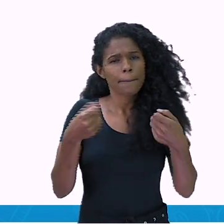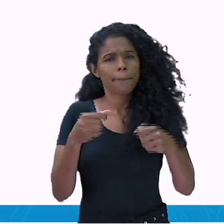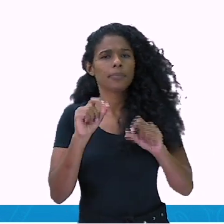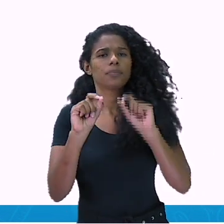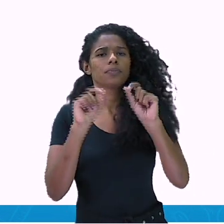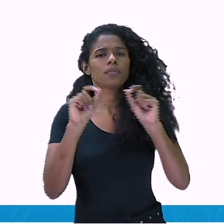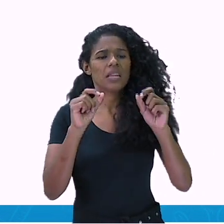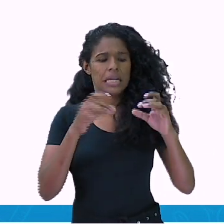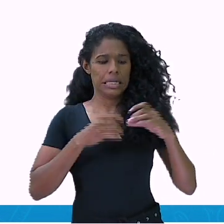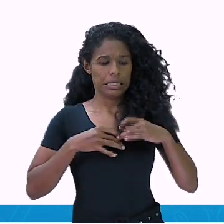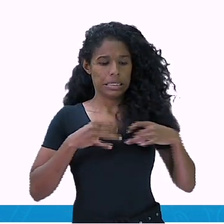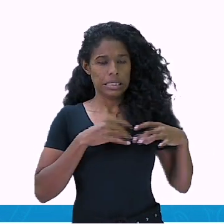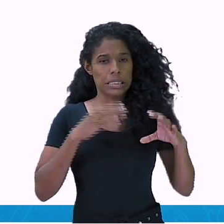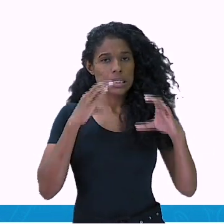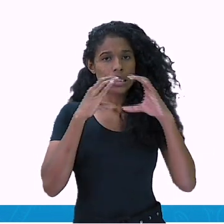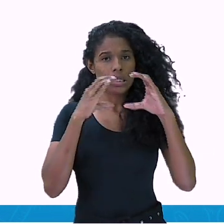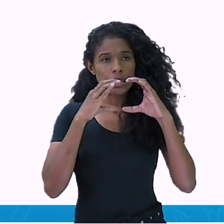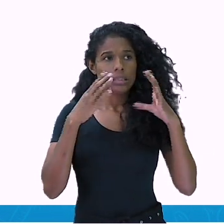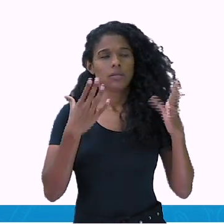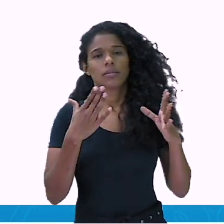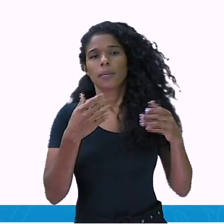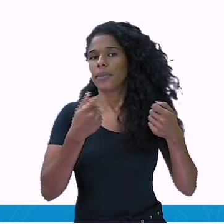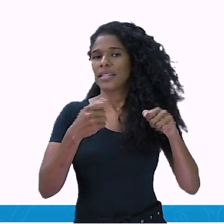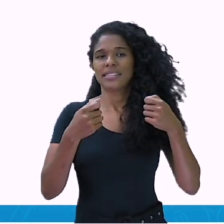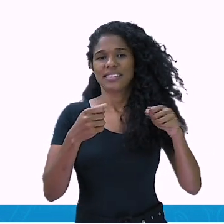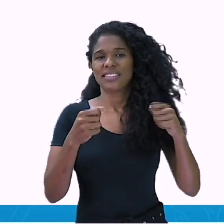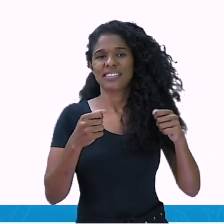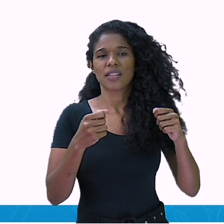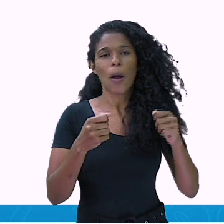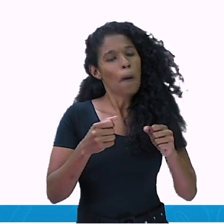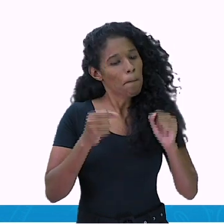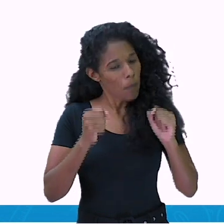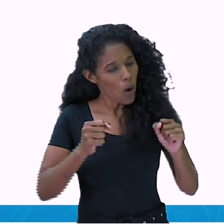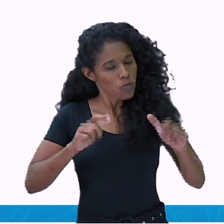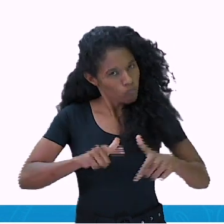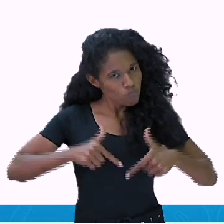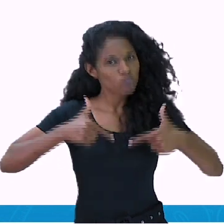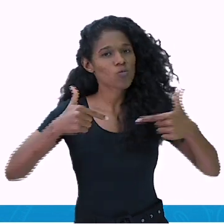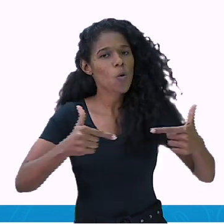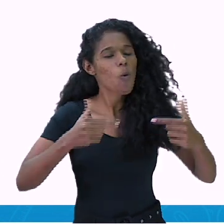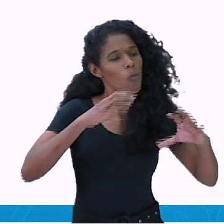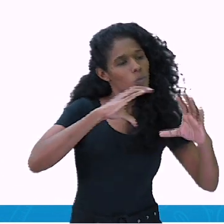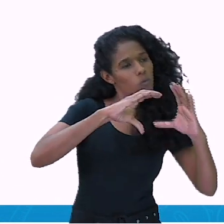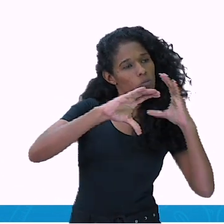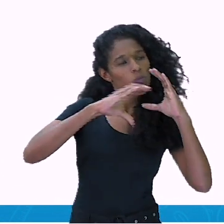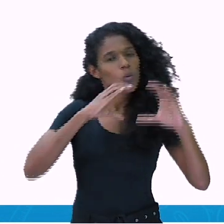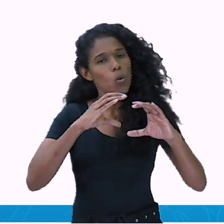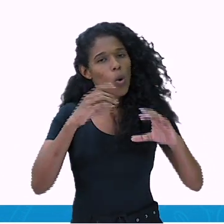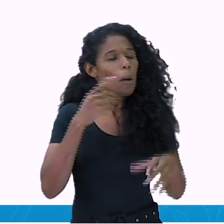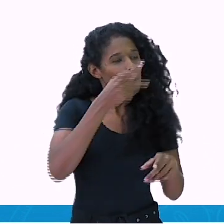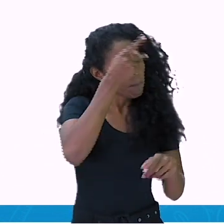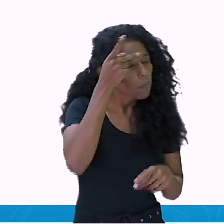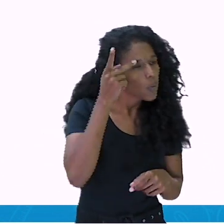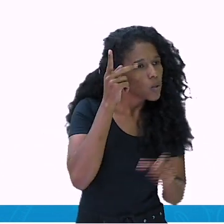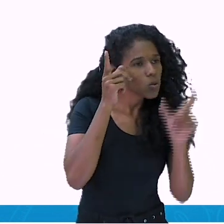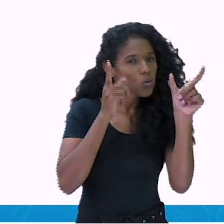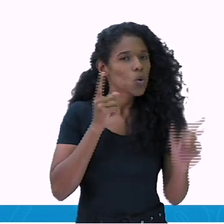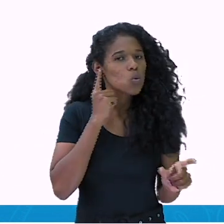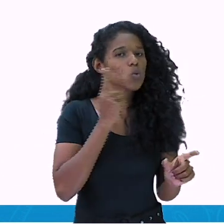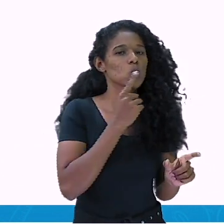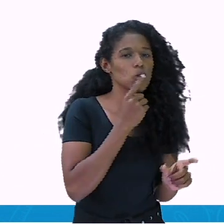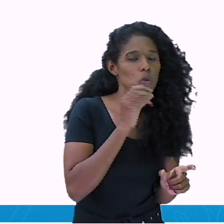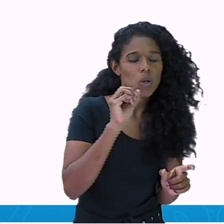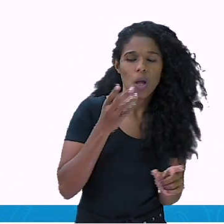com uma pessoa surda ou com deficiência auditiva. Mesmo que essa pessoa esteja acompanhada de um intérprete,